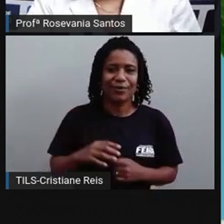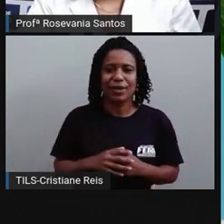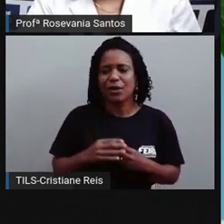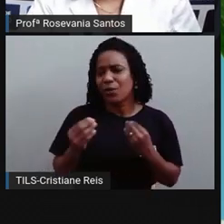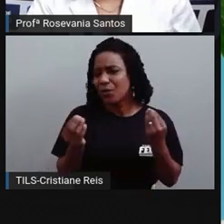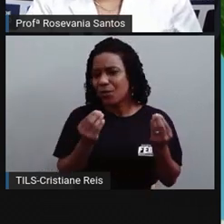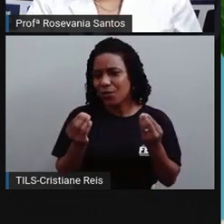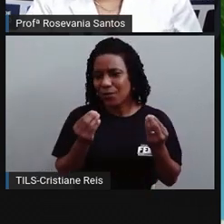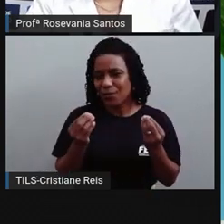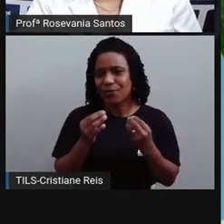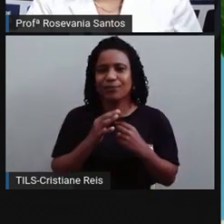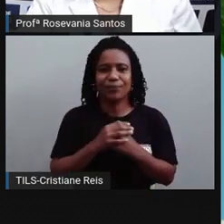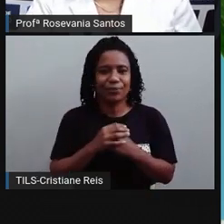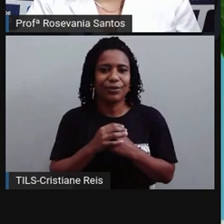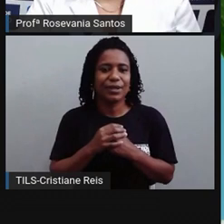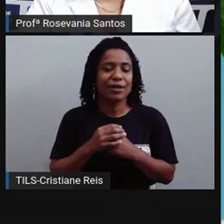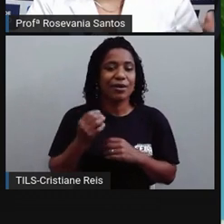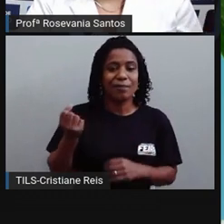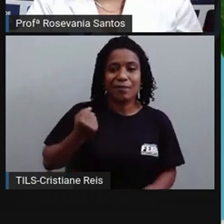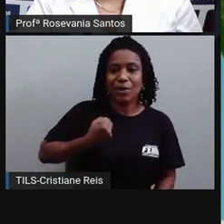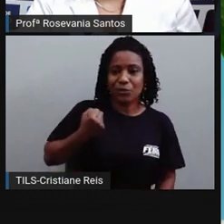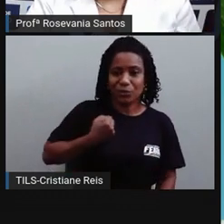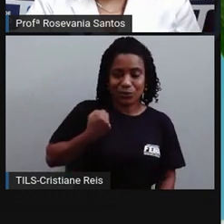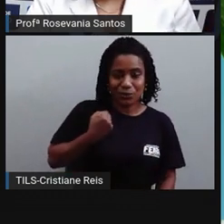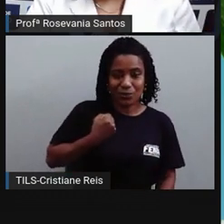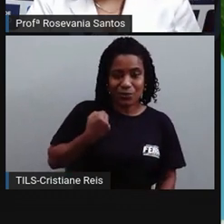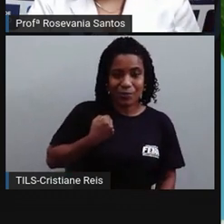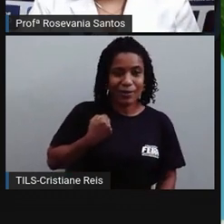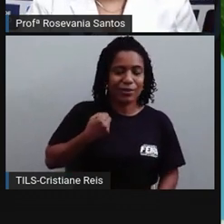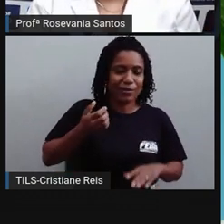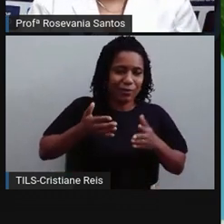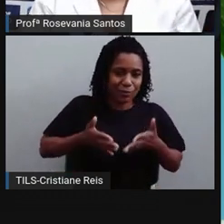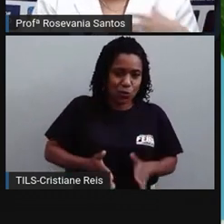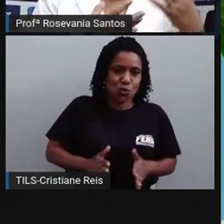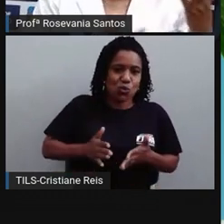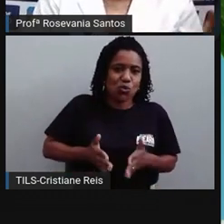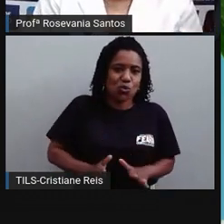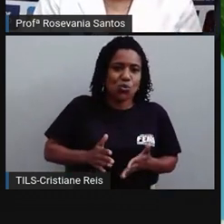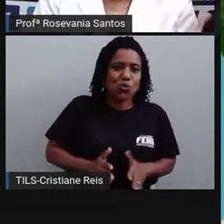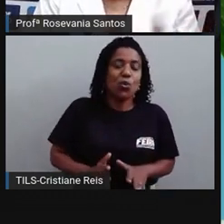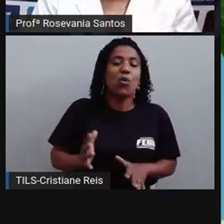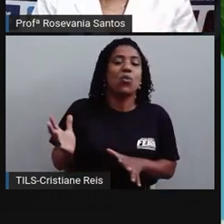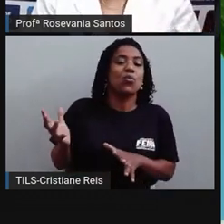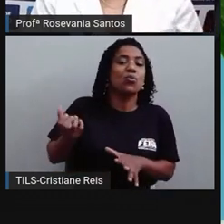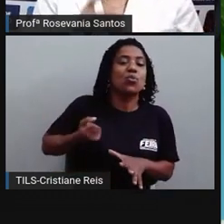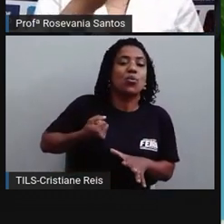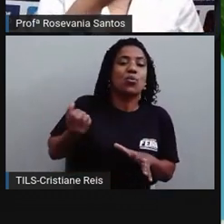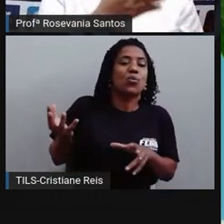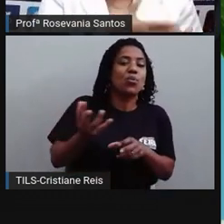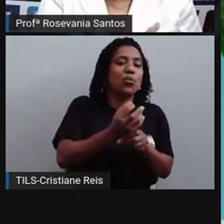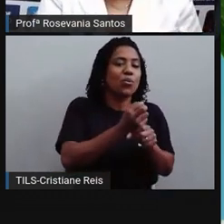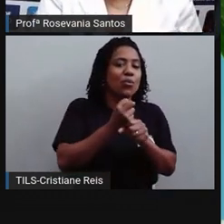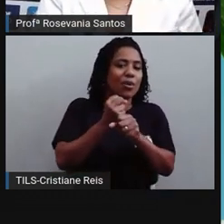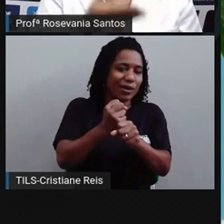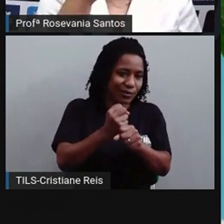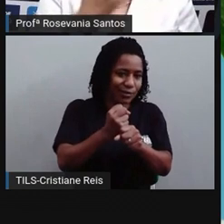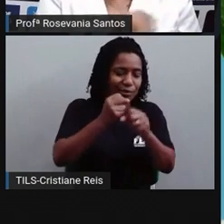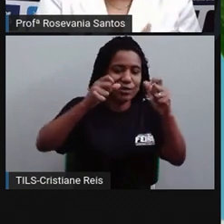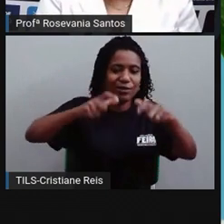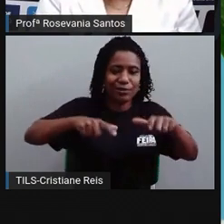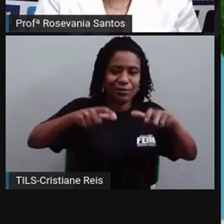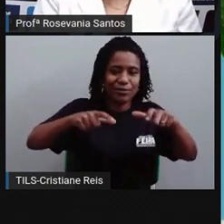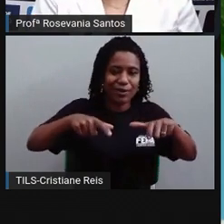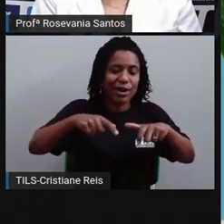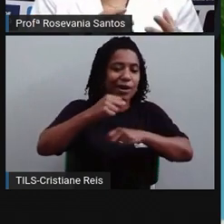acho essa taxa? Eu pego o número de todos os nascidos, né, todos os nascimentos que tiveram, naquele local e